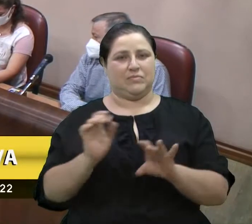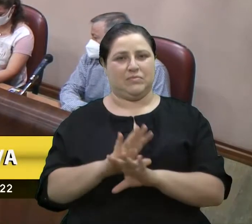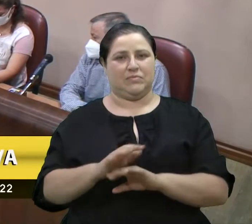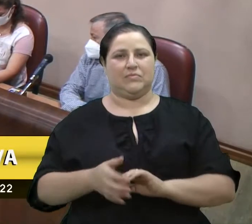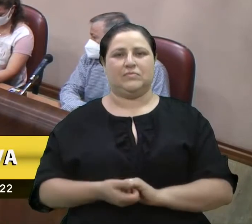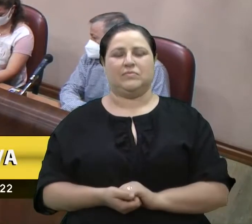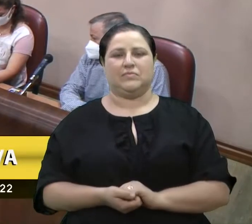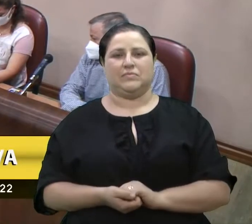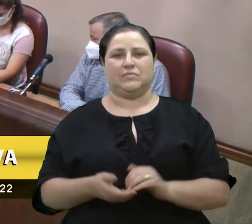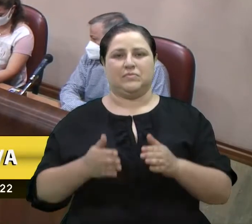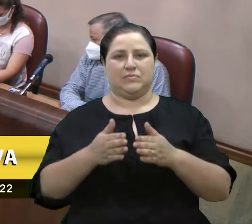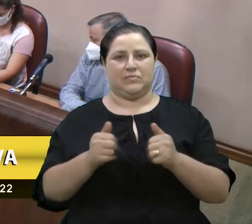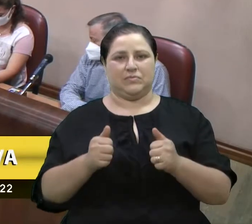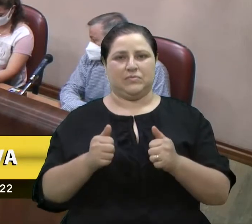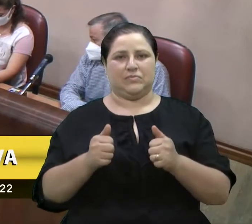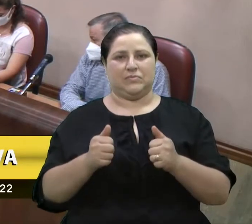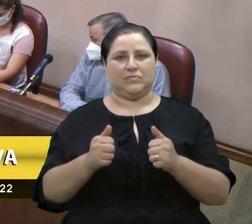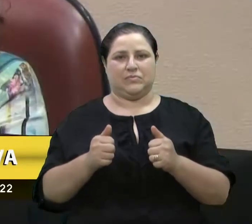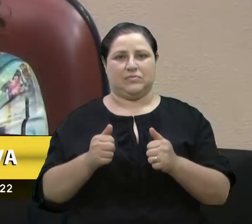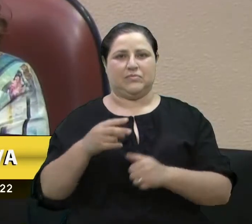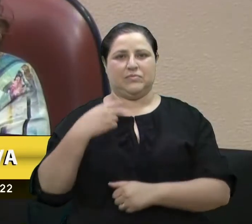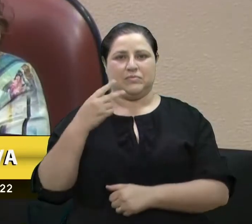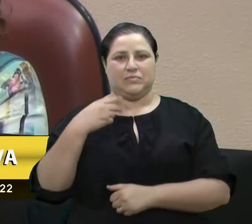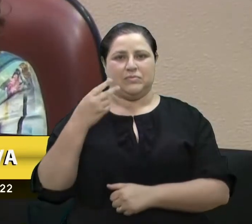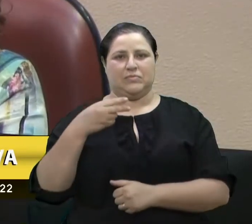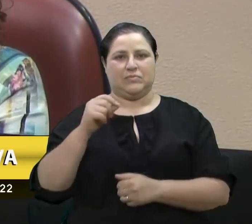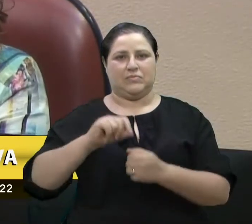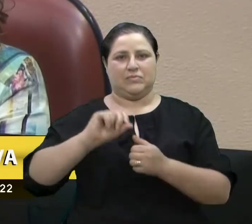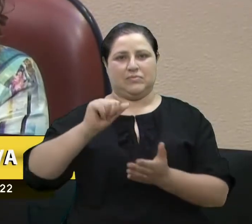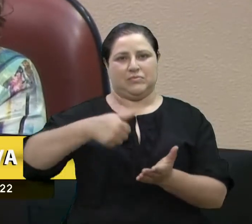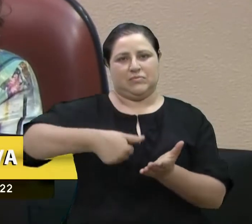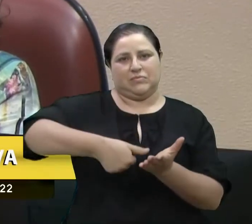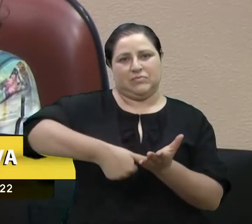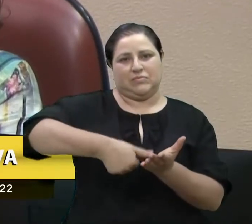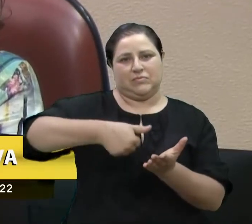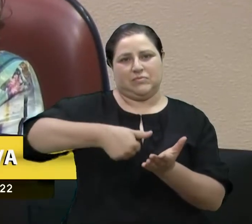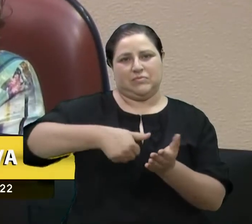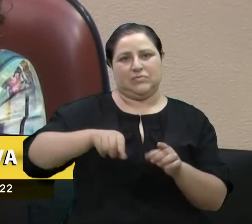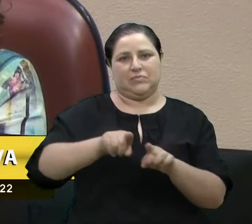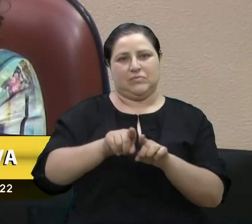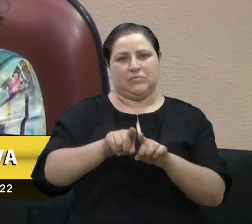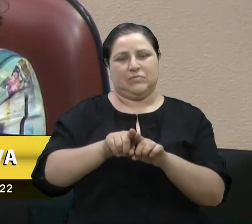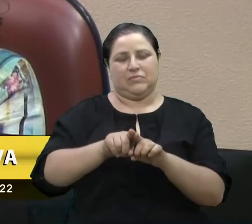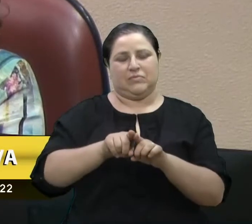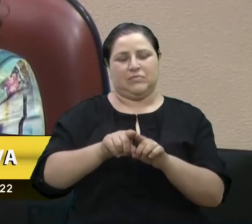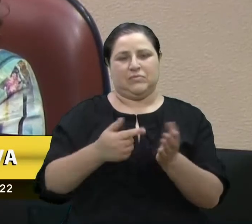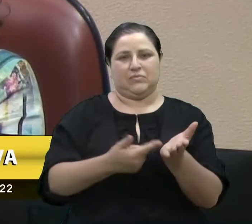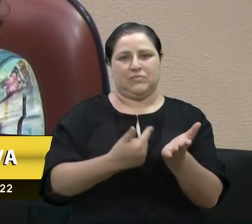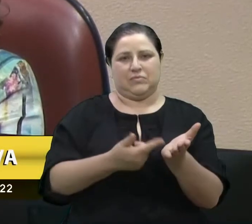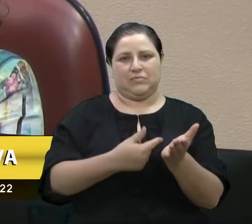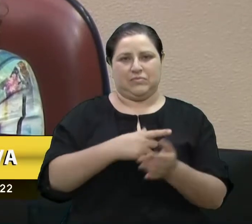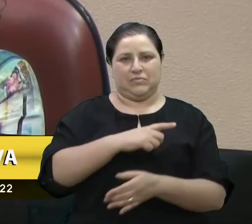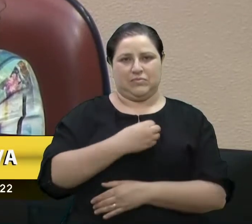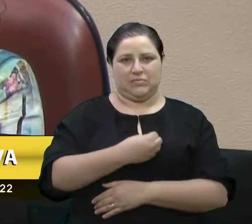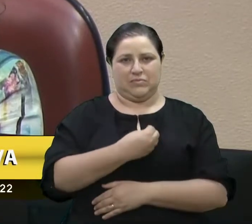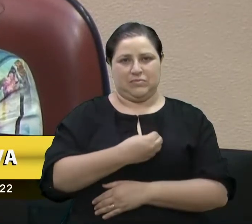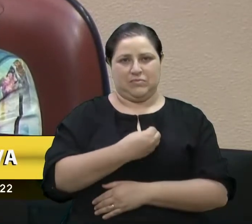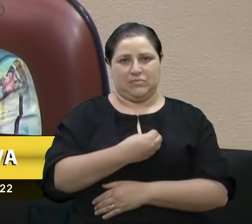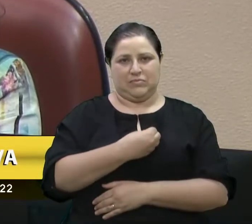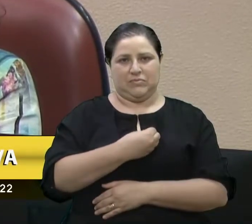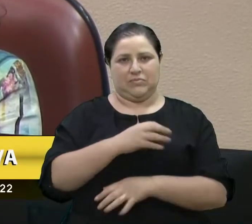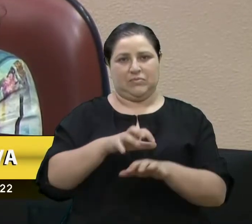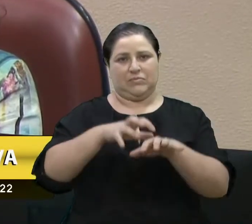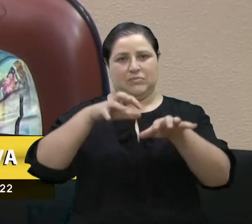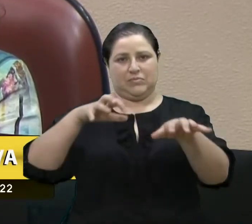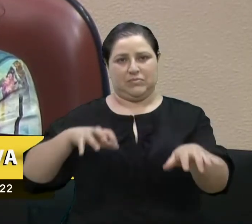Solicito aos vereadores que procedam ao registro de presença no terminal eletrônico e também no livro de presenças. E aqueles que participam de forma remota